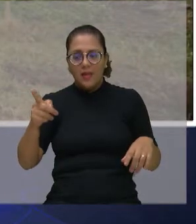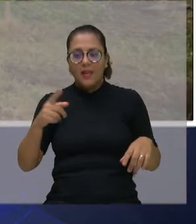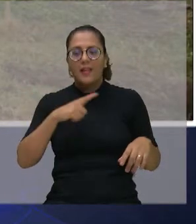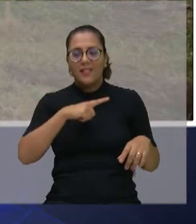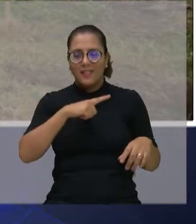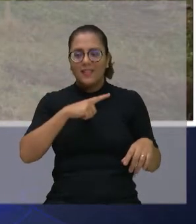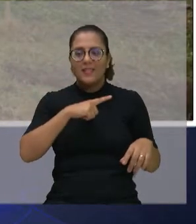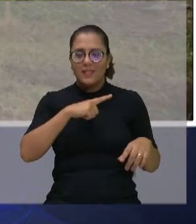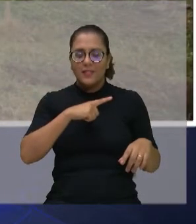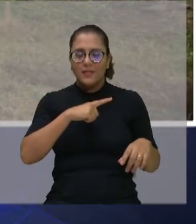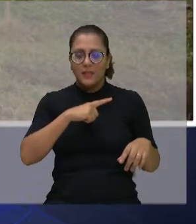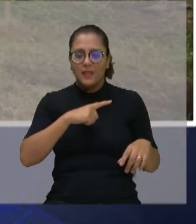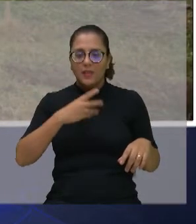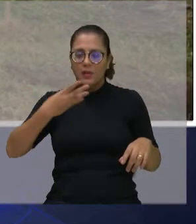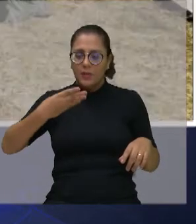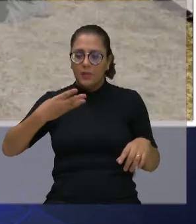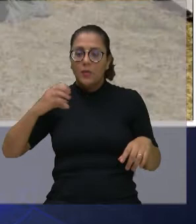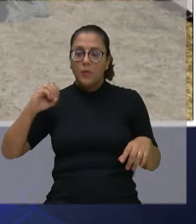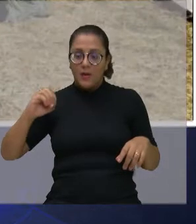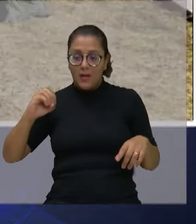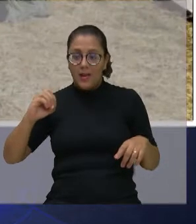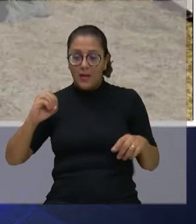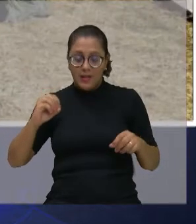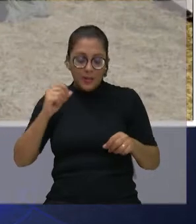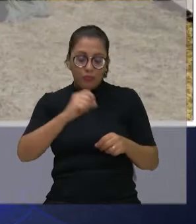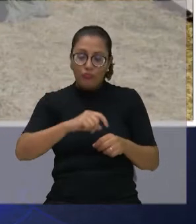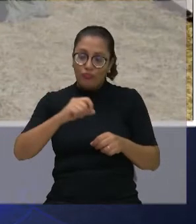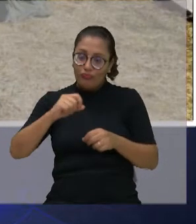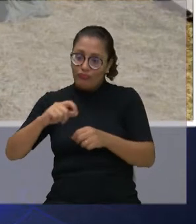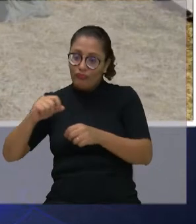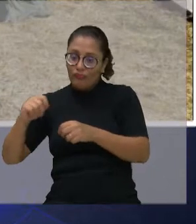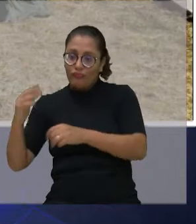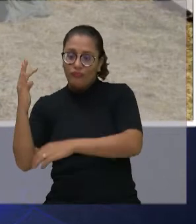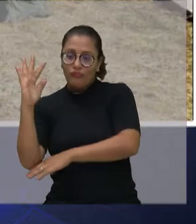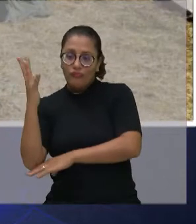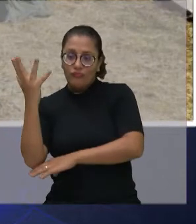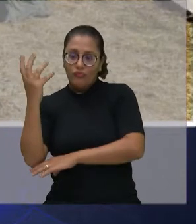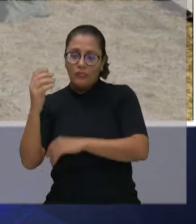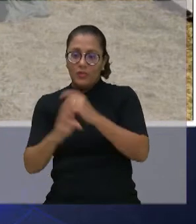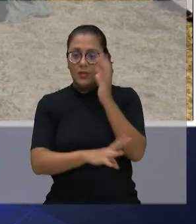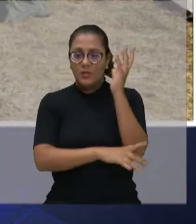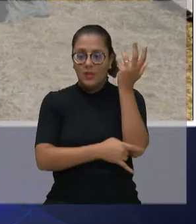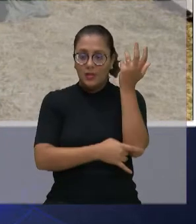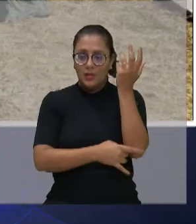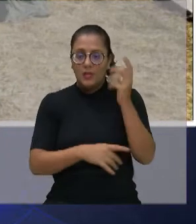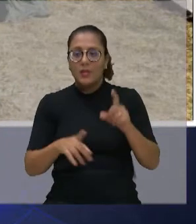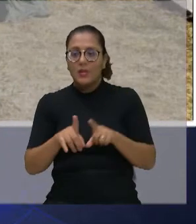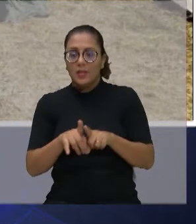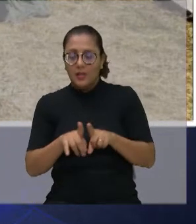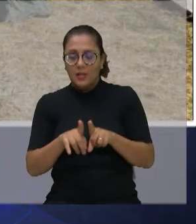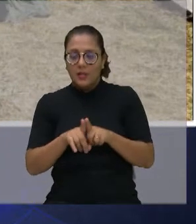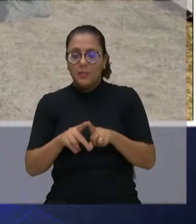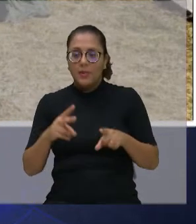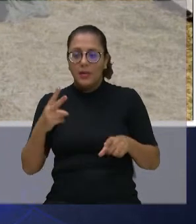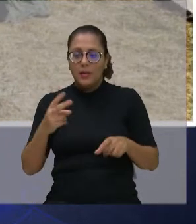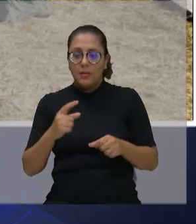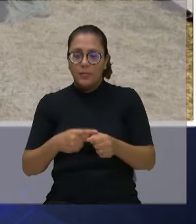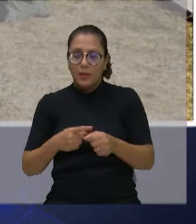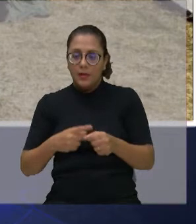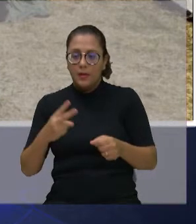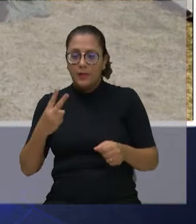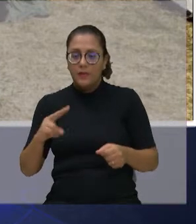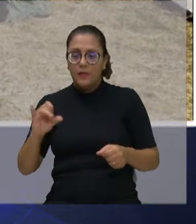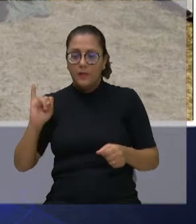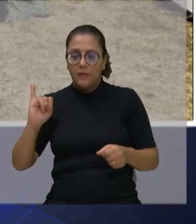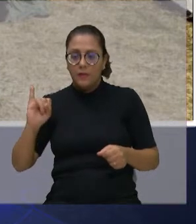40 mudas frutíferas, Vila São Bento também teve vários plantios de árvores de várias espécies, e eu também